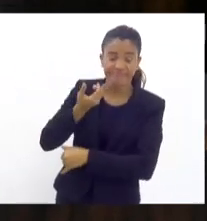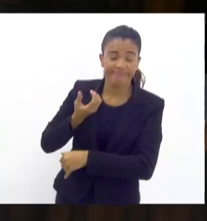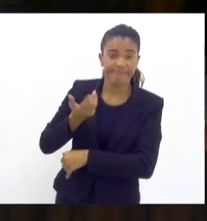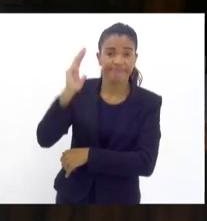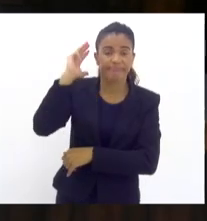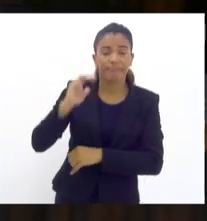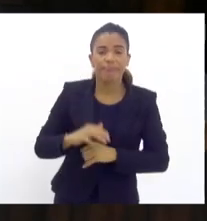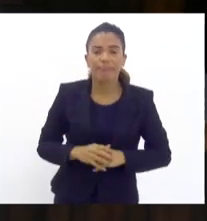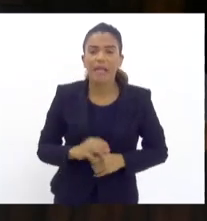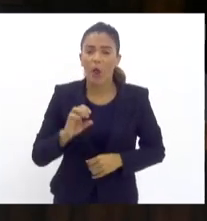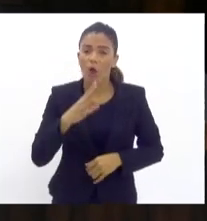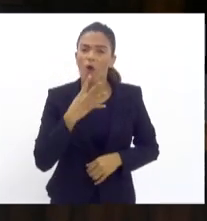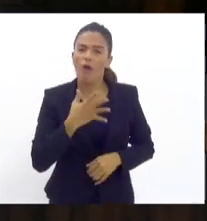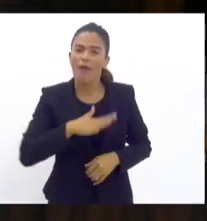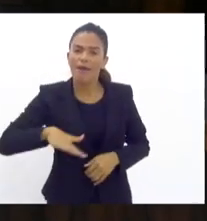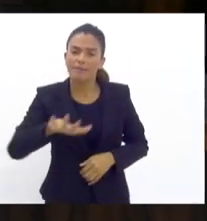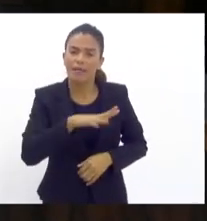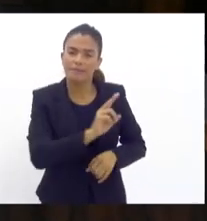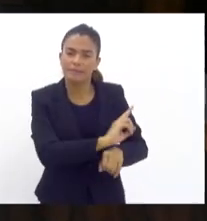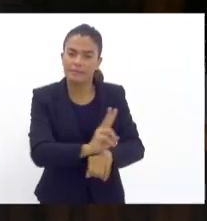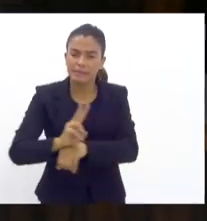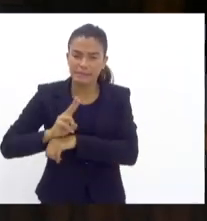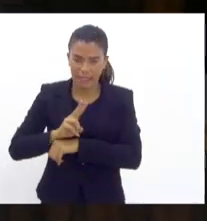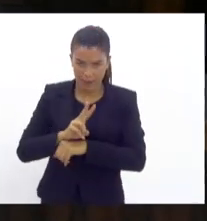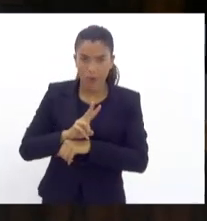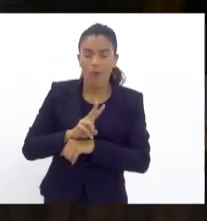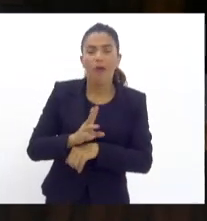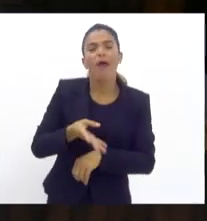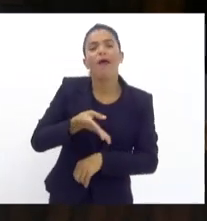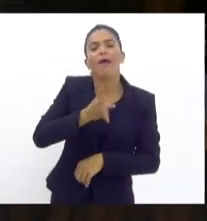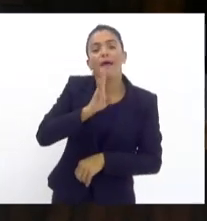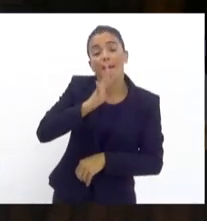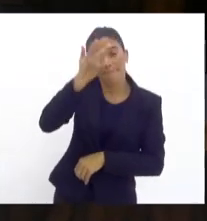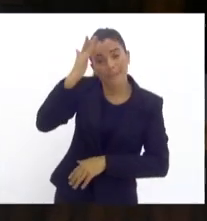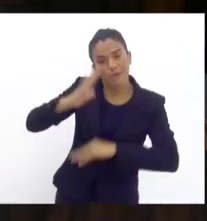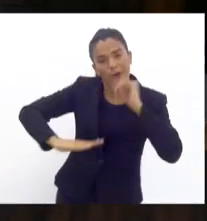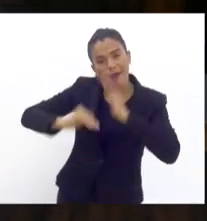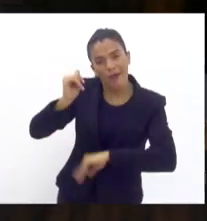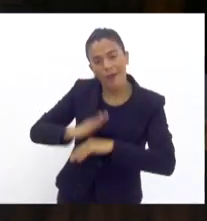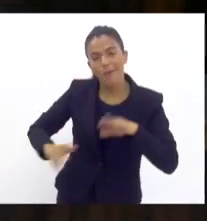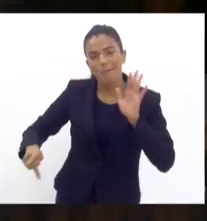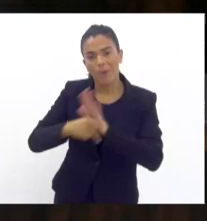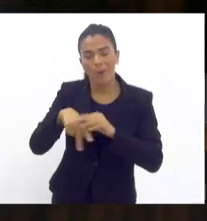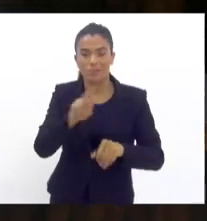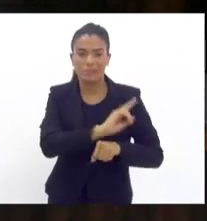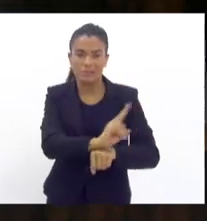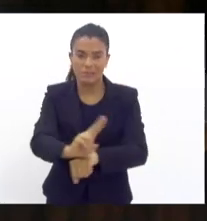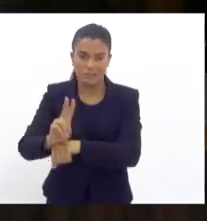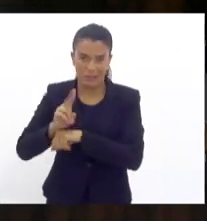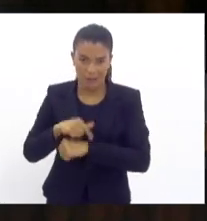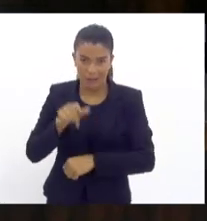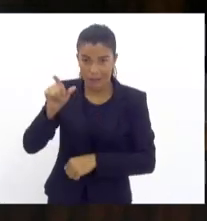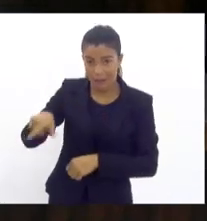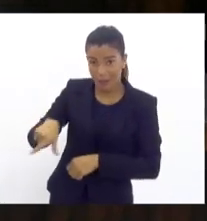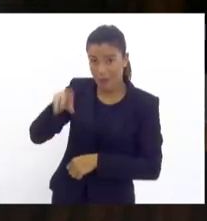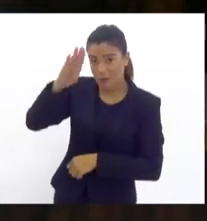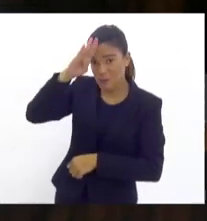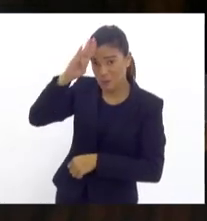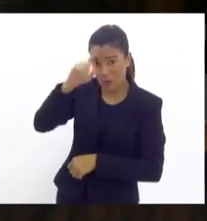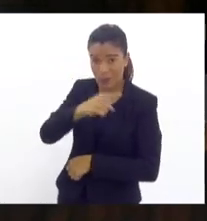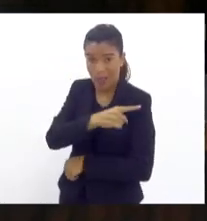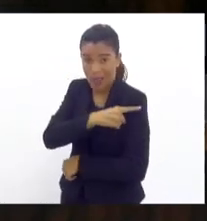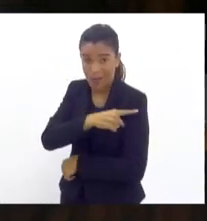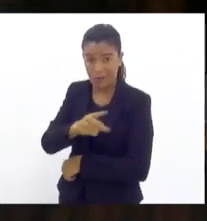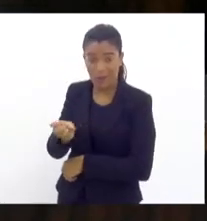área de segurança pública é quem está no chão da fábrica é quem faz a segurança pública acontecer é o praça é o oficial